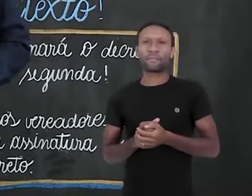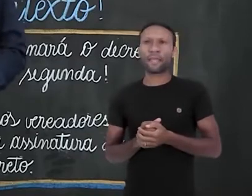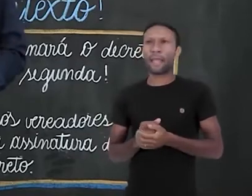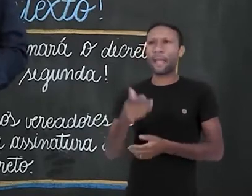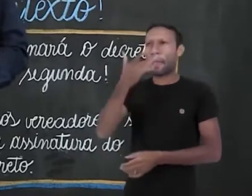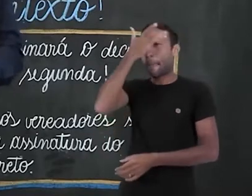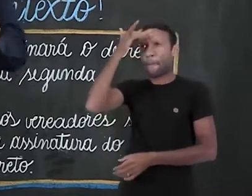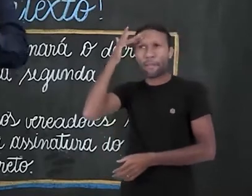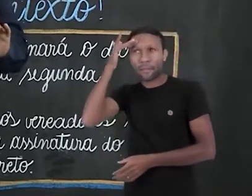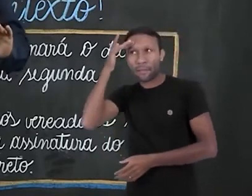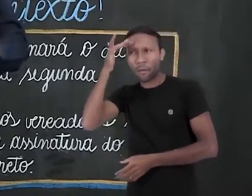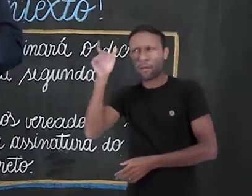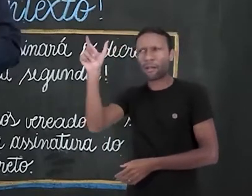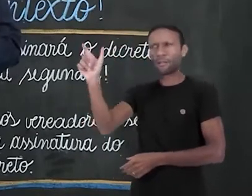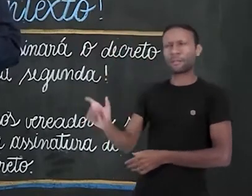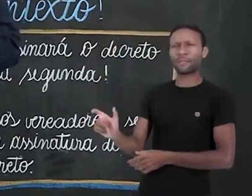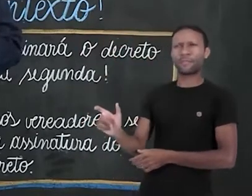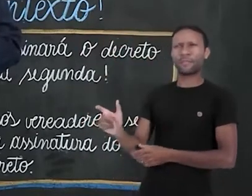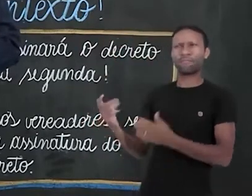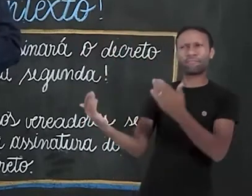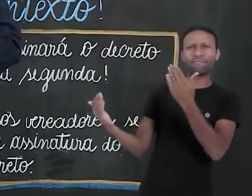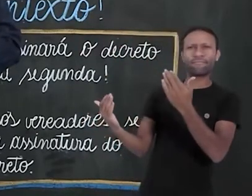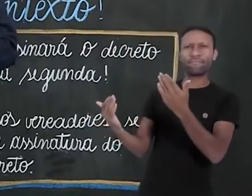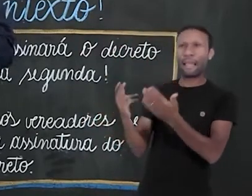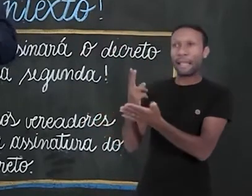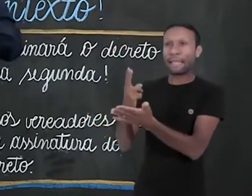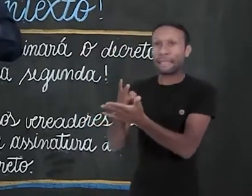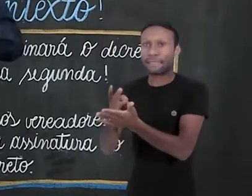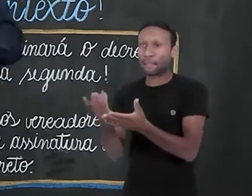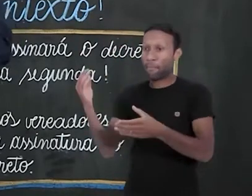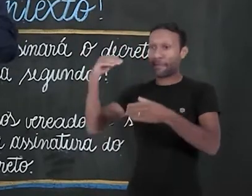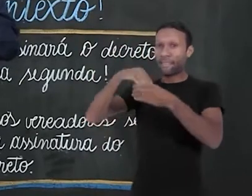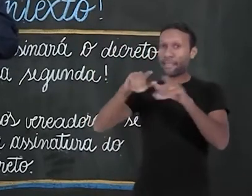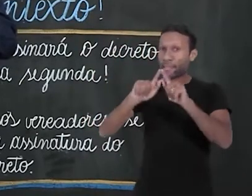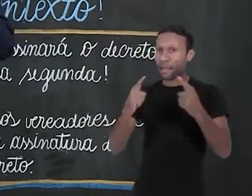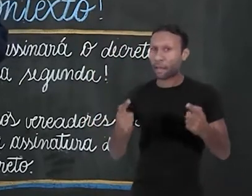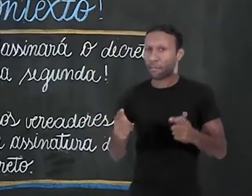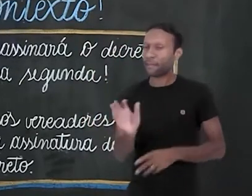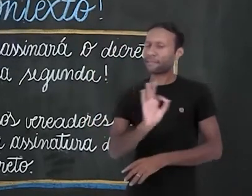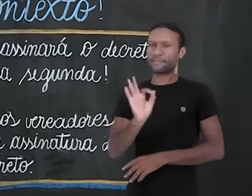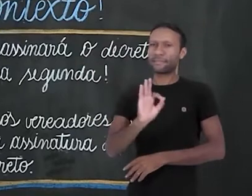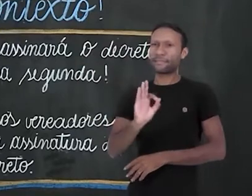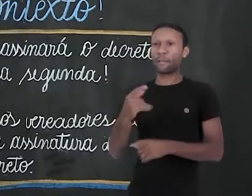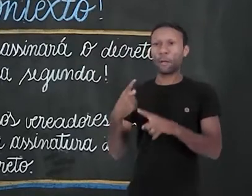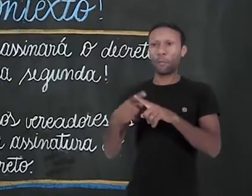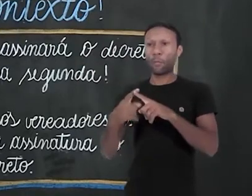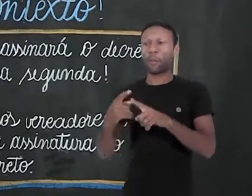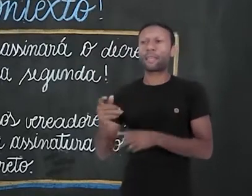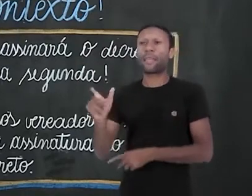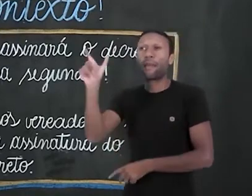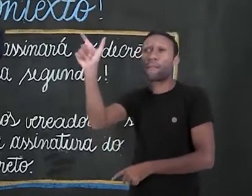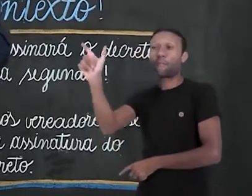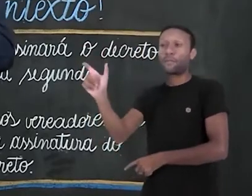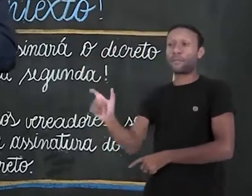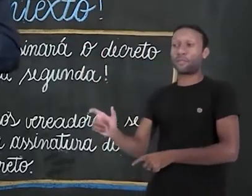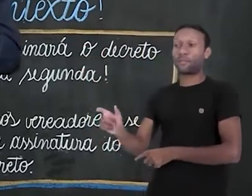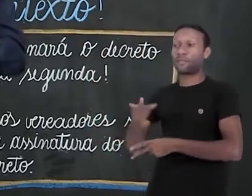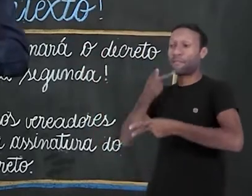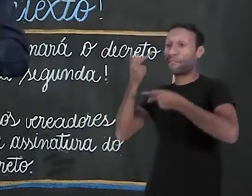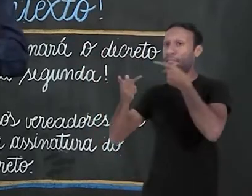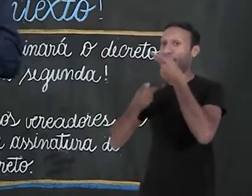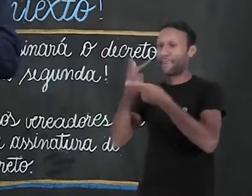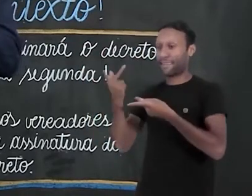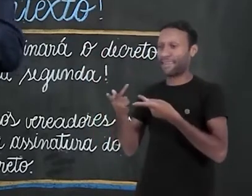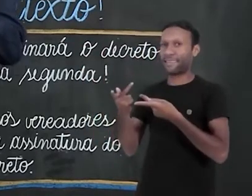sujeito a uma pessoa. Mas isso não vai acontecer sempre na gramática. O sujeito vai ser aquele elemento do qual a gente está falando,